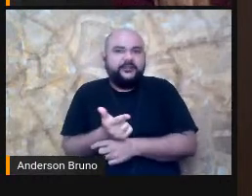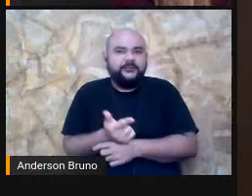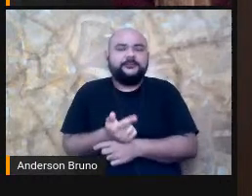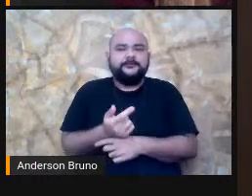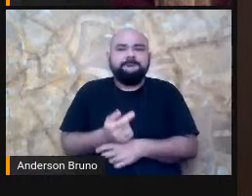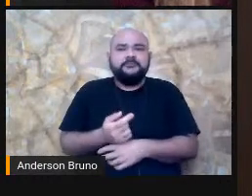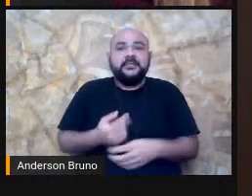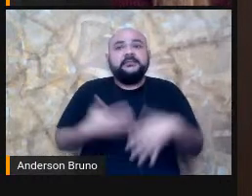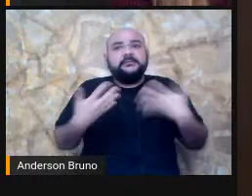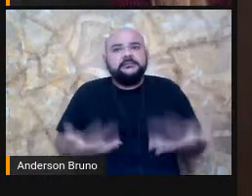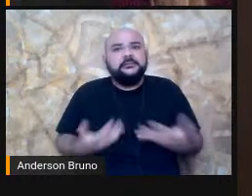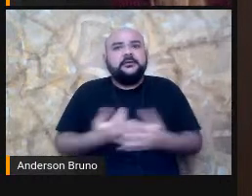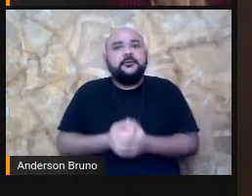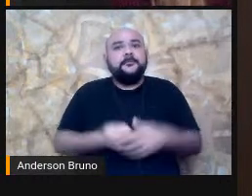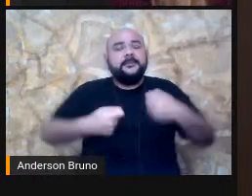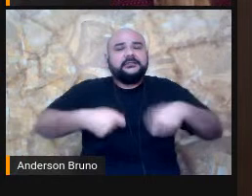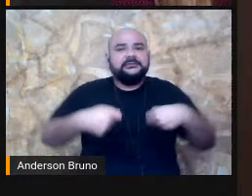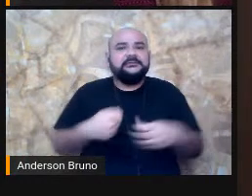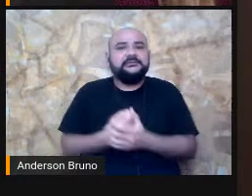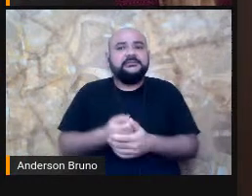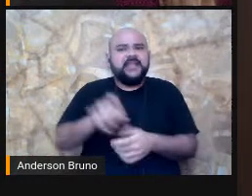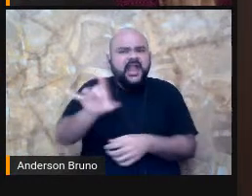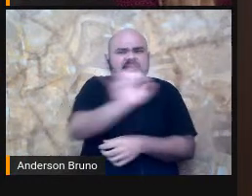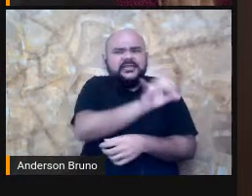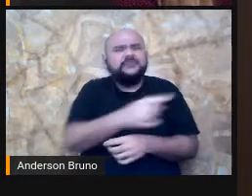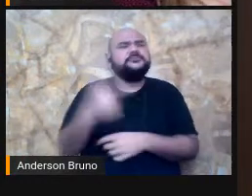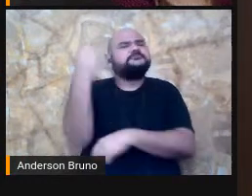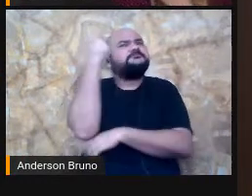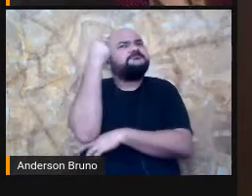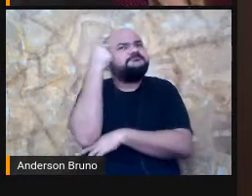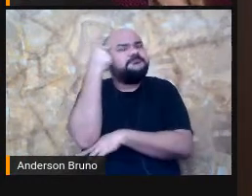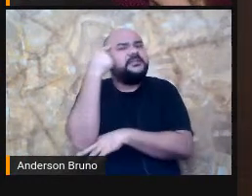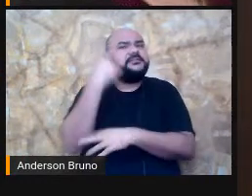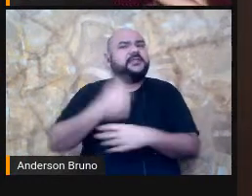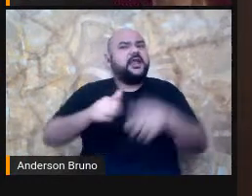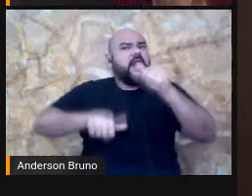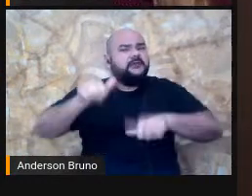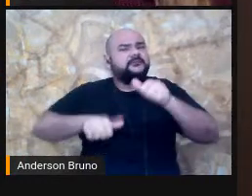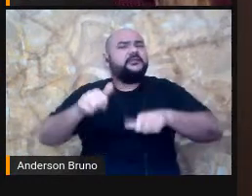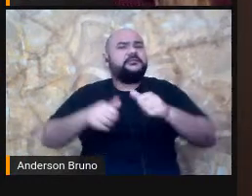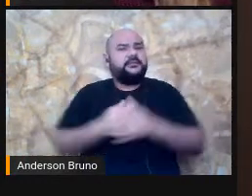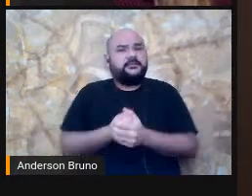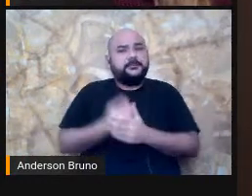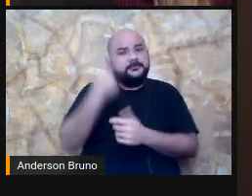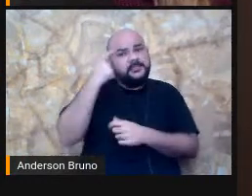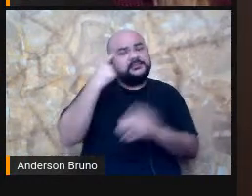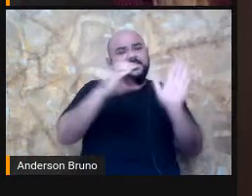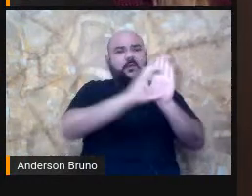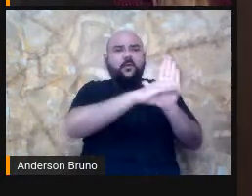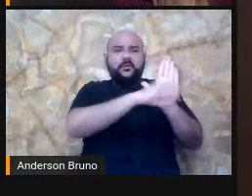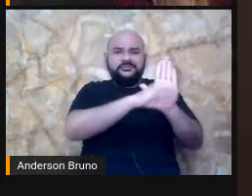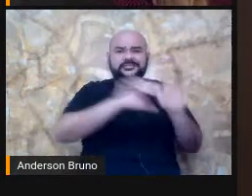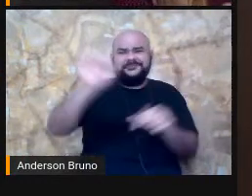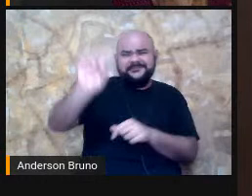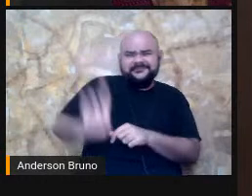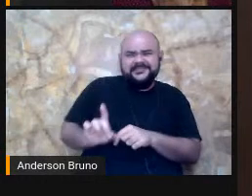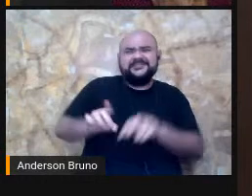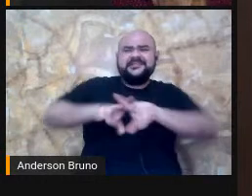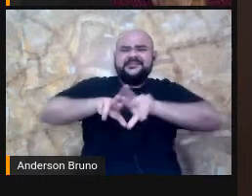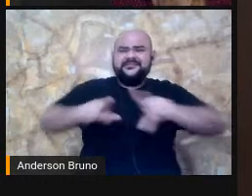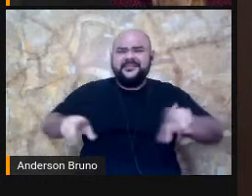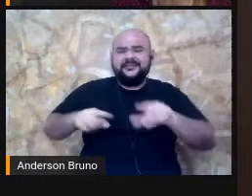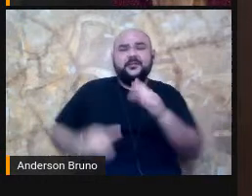sua forma de interpretar o mundo. E aí, quando a gente pensa nesses conceitos de deficiência, né? Um dos